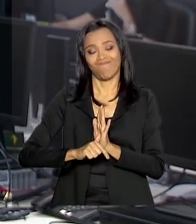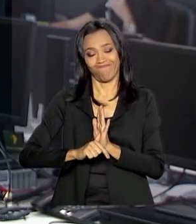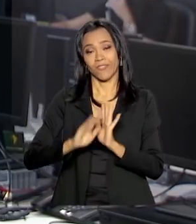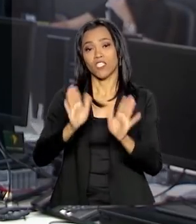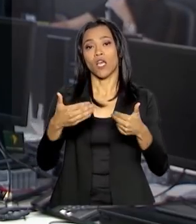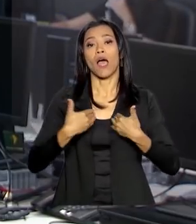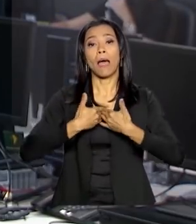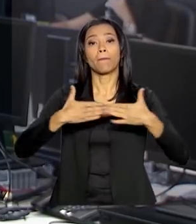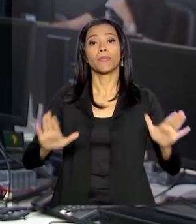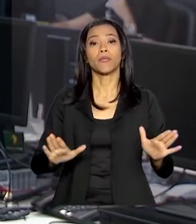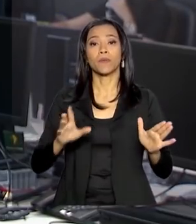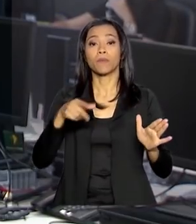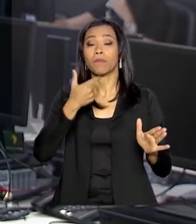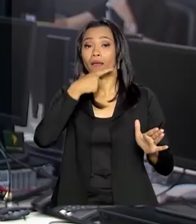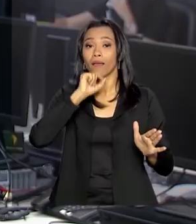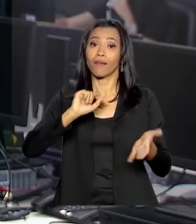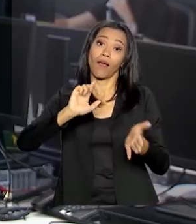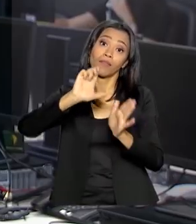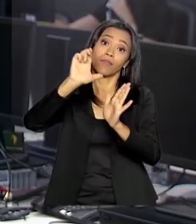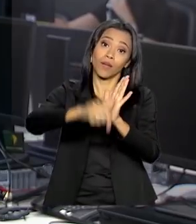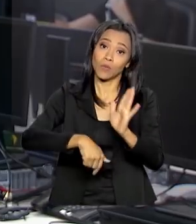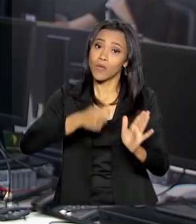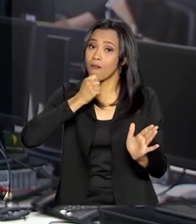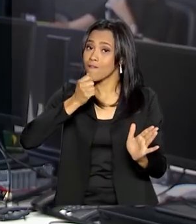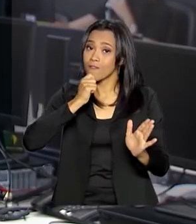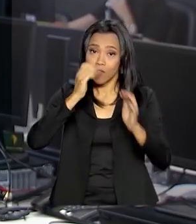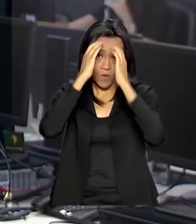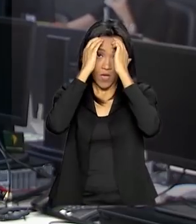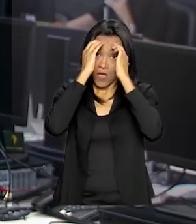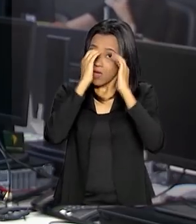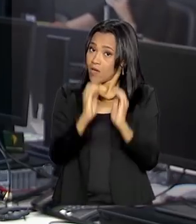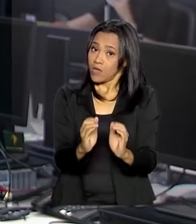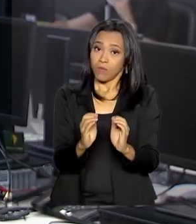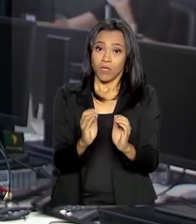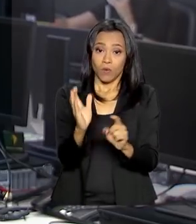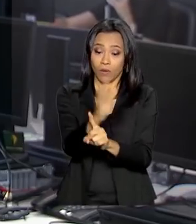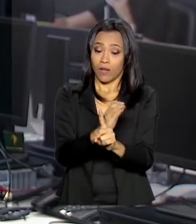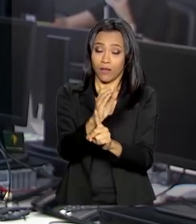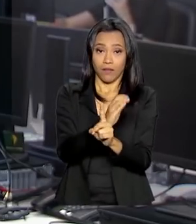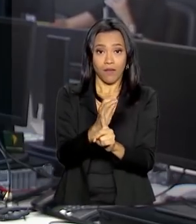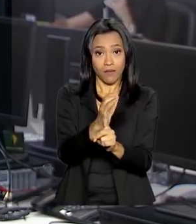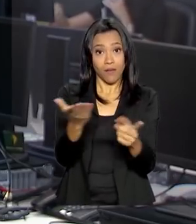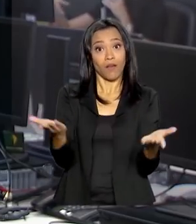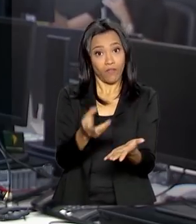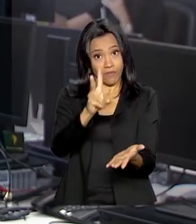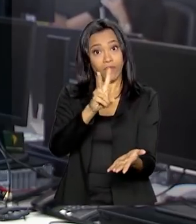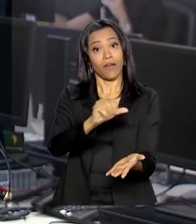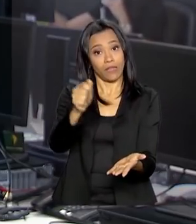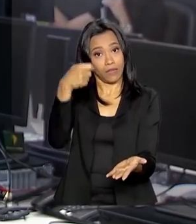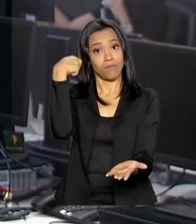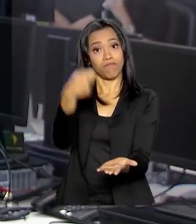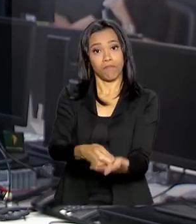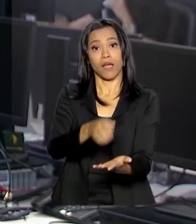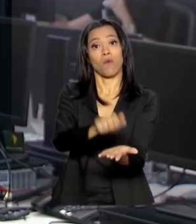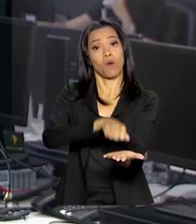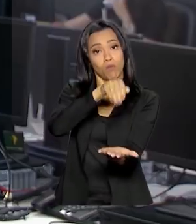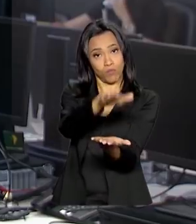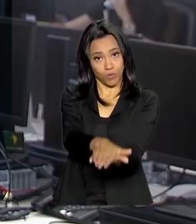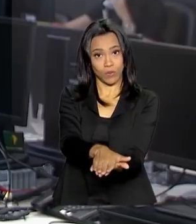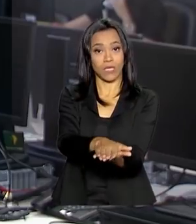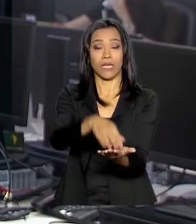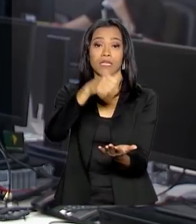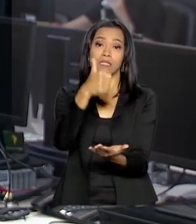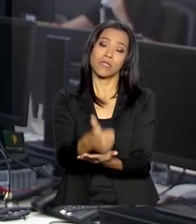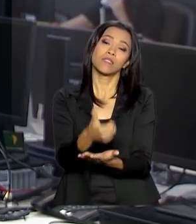o sistema para receber as declarações de quem não cumpriu o prazo. Mas quem declarar agora terá de pagar uma multa que pode ser no valor mínimo